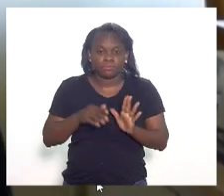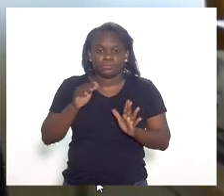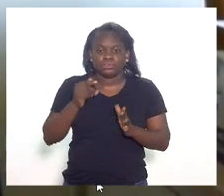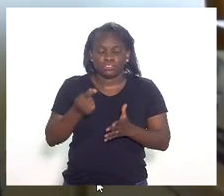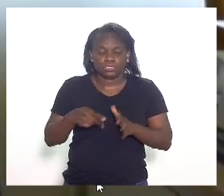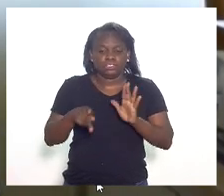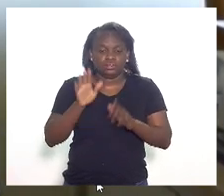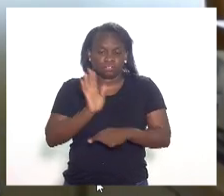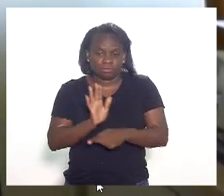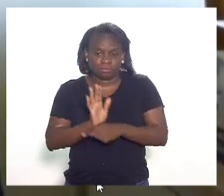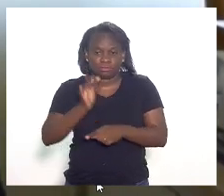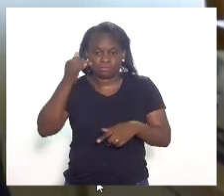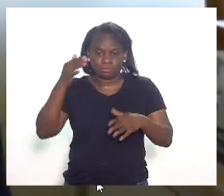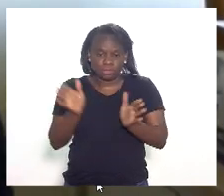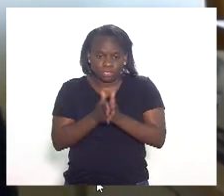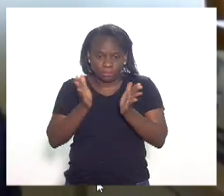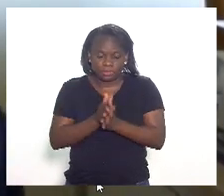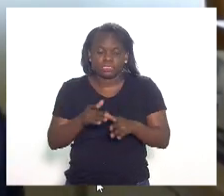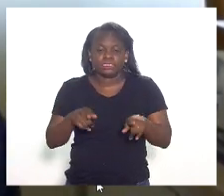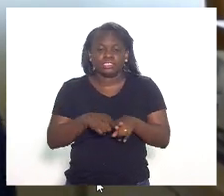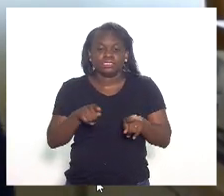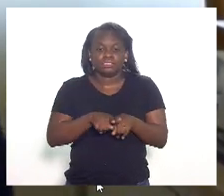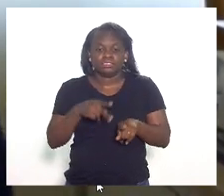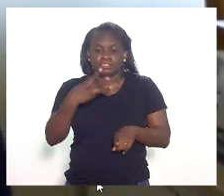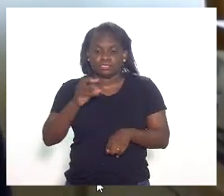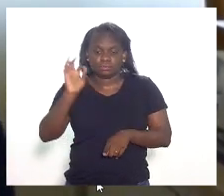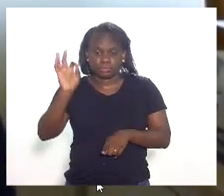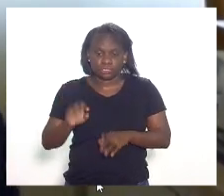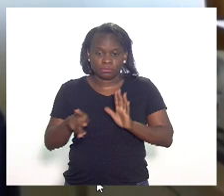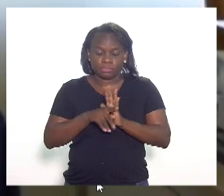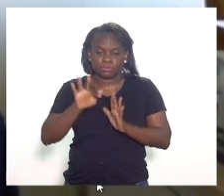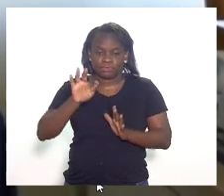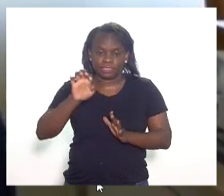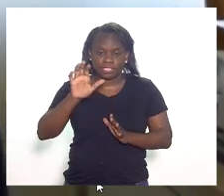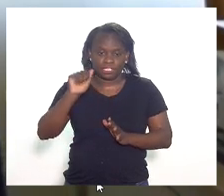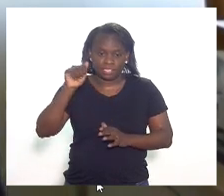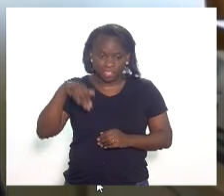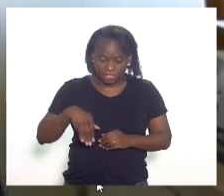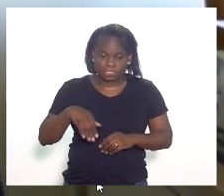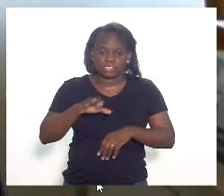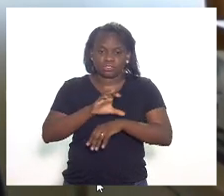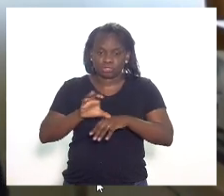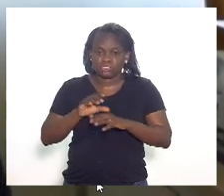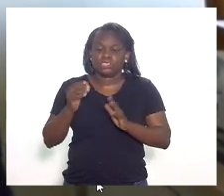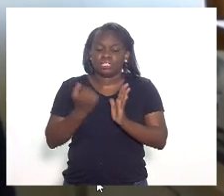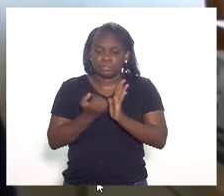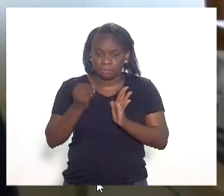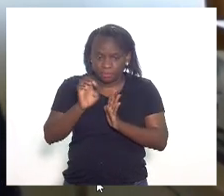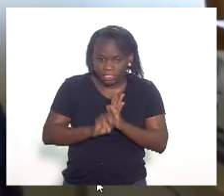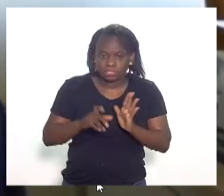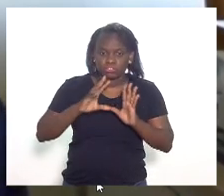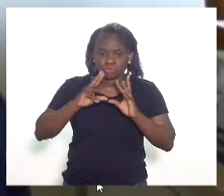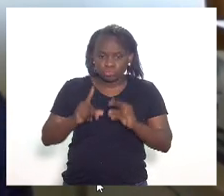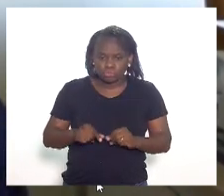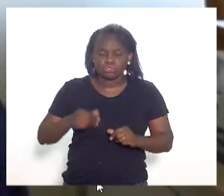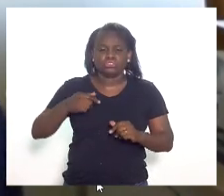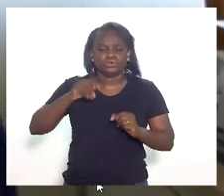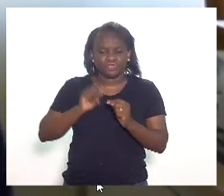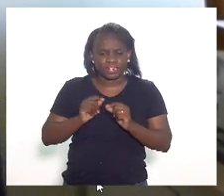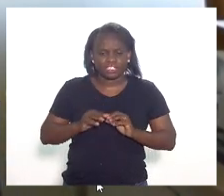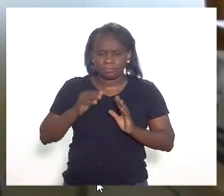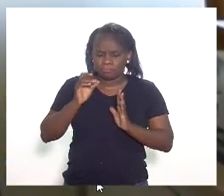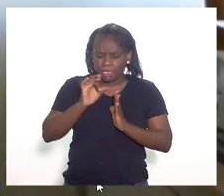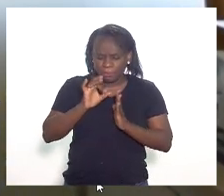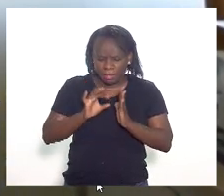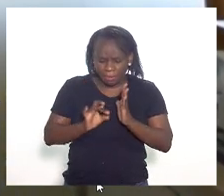e 30% do FECAM. São emendas constitucionais. cumprimos todo o dever de casa.